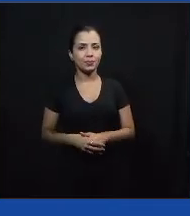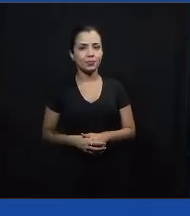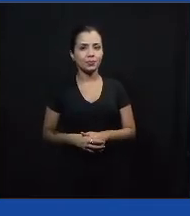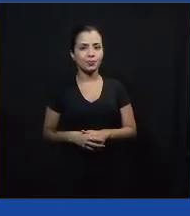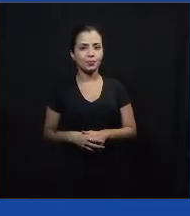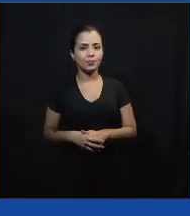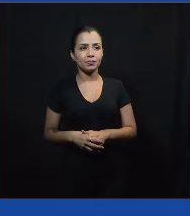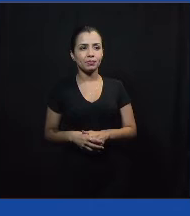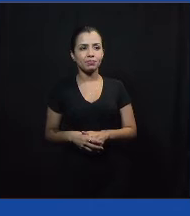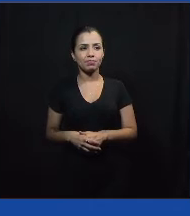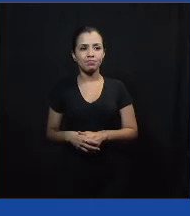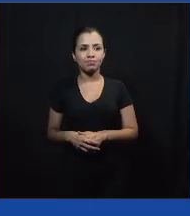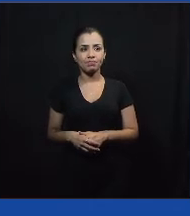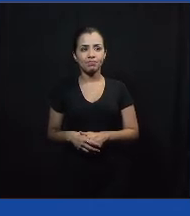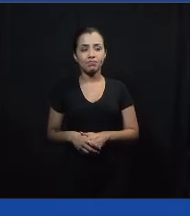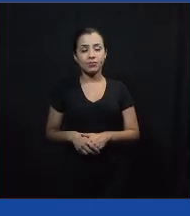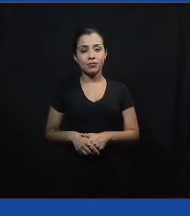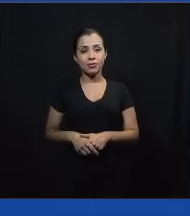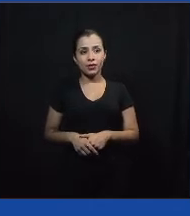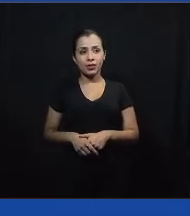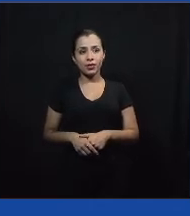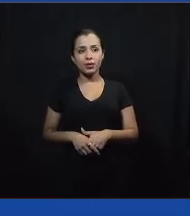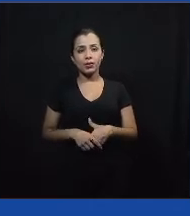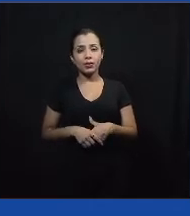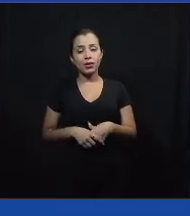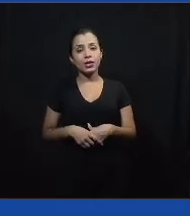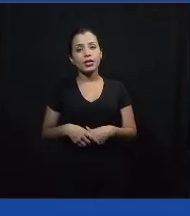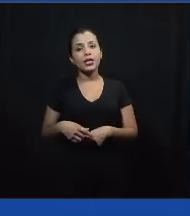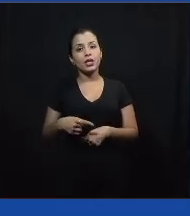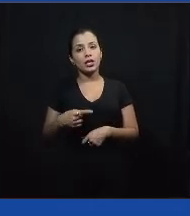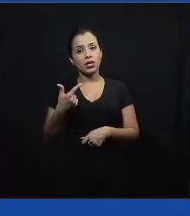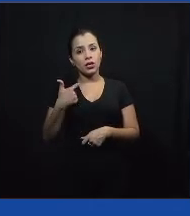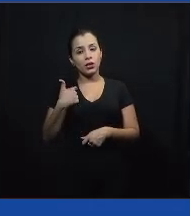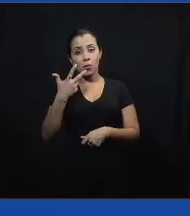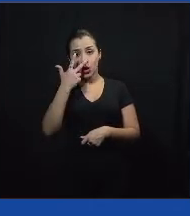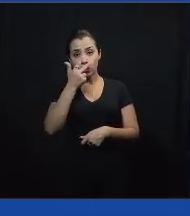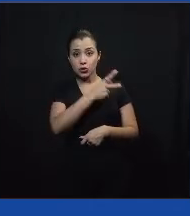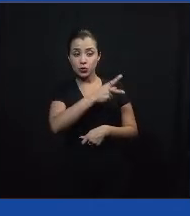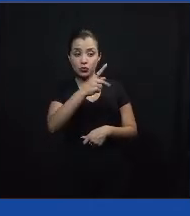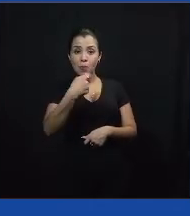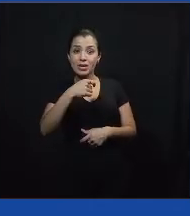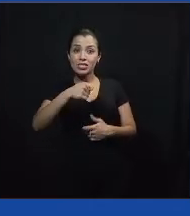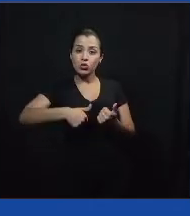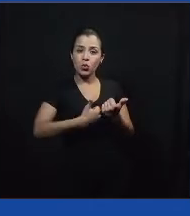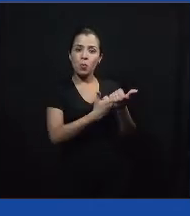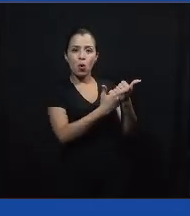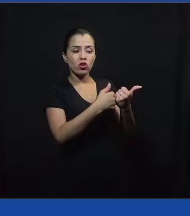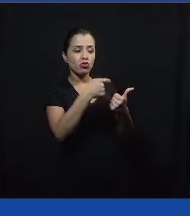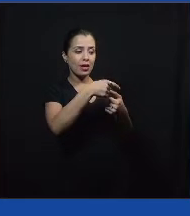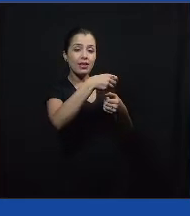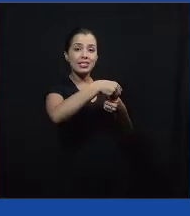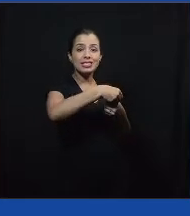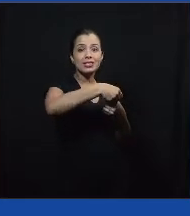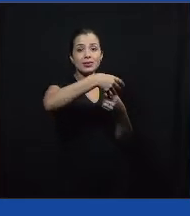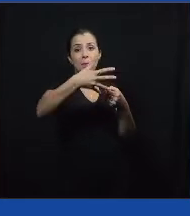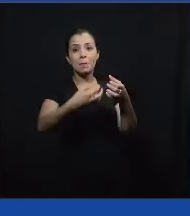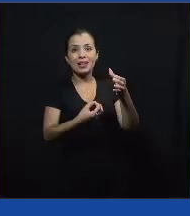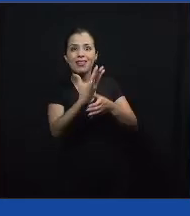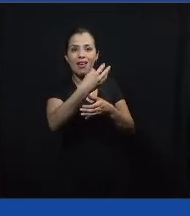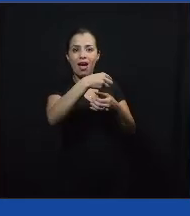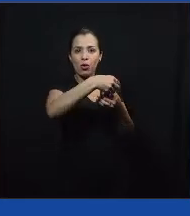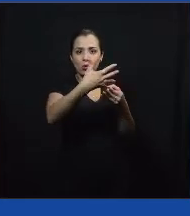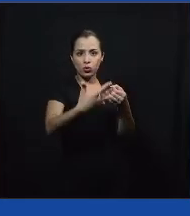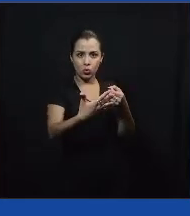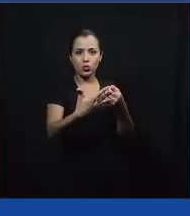Eu vejo que os professores precisariam de maior suporte para poder realmente produzir conteúdo, e produzir conteúdo em